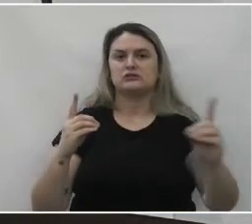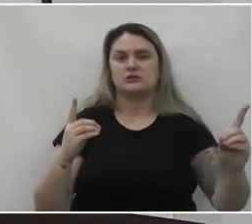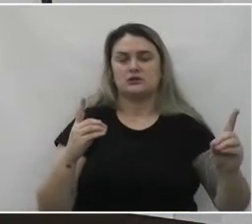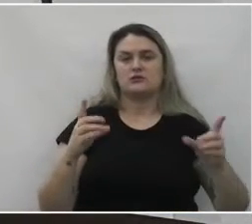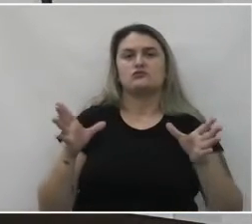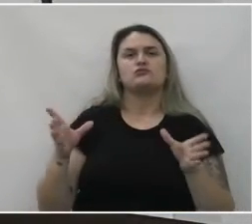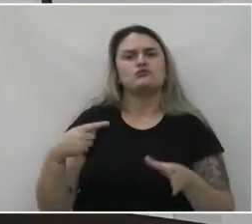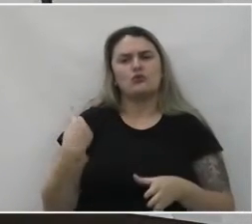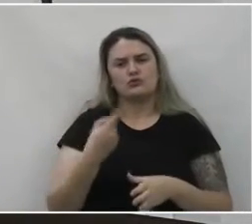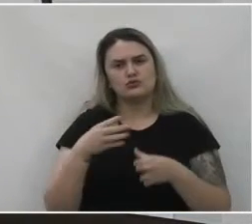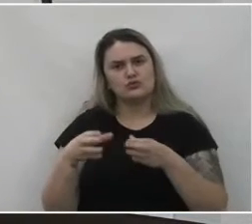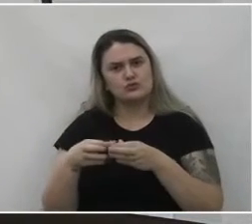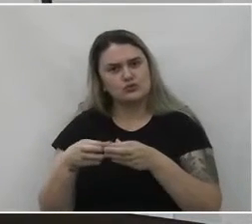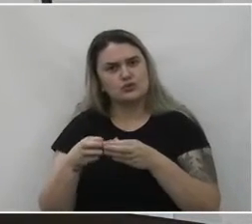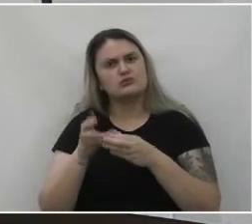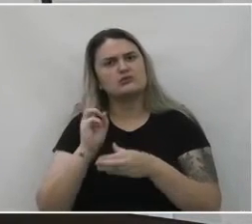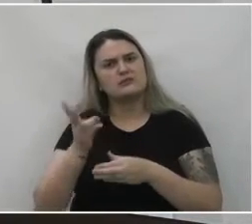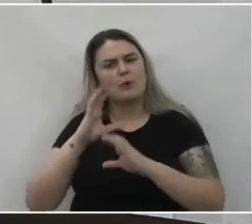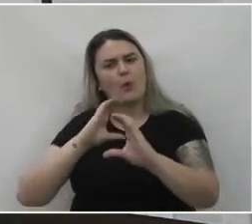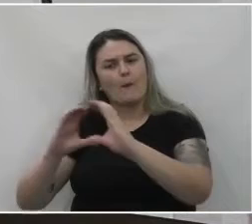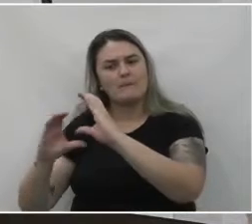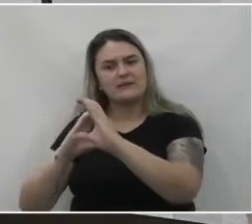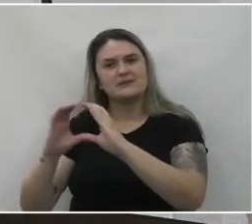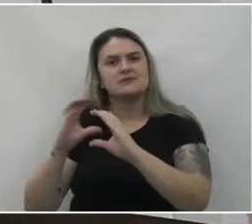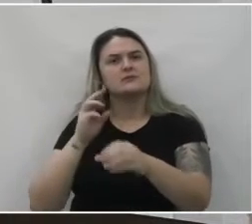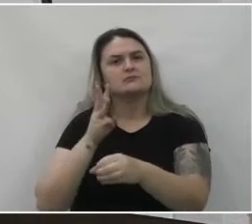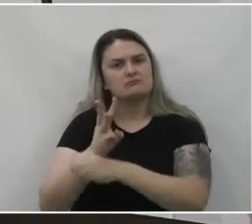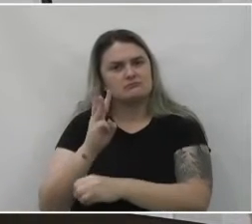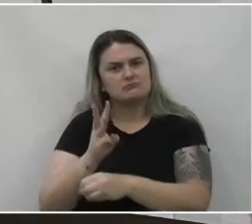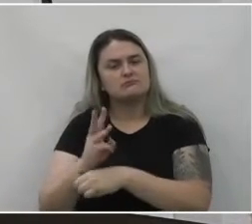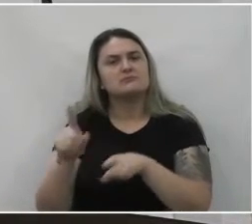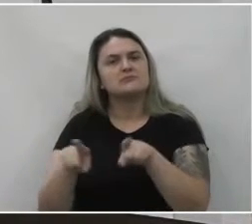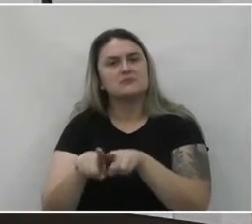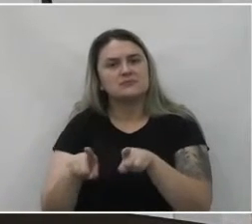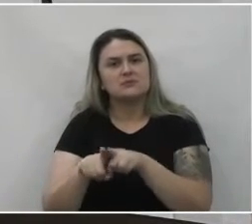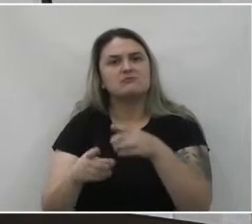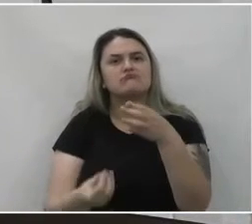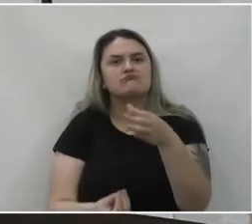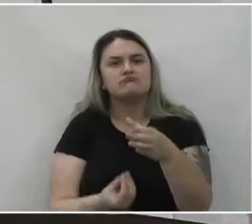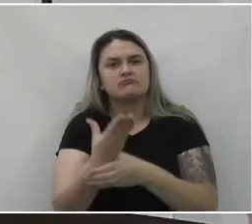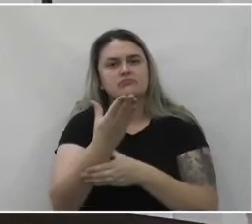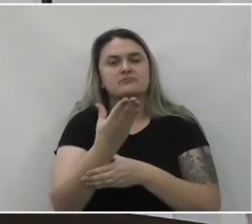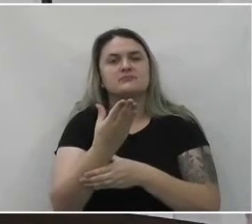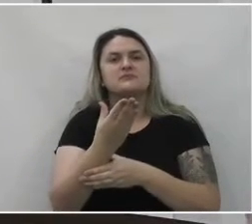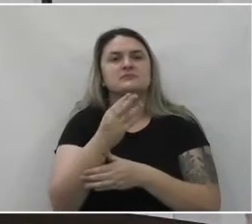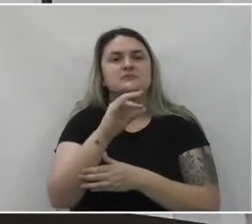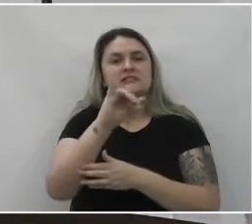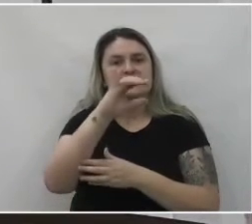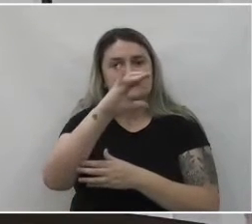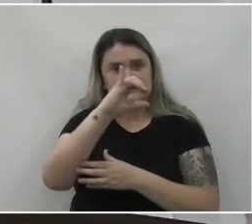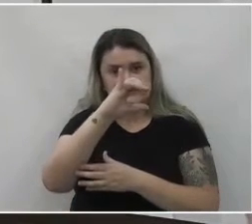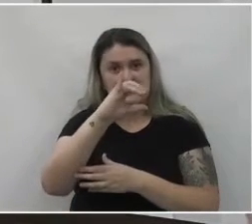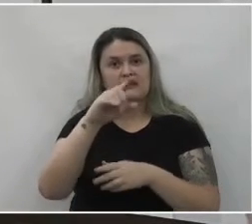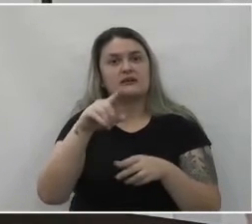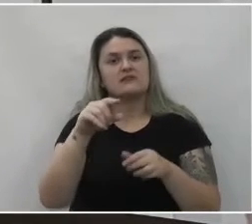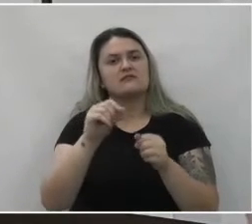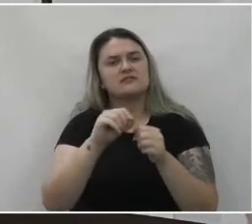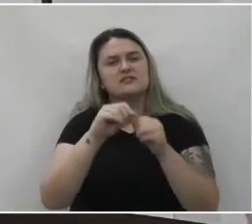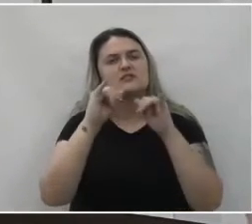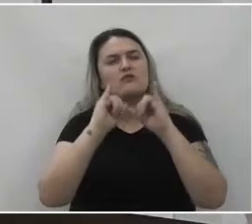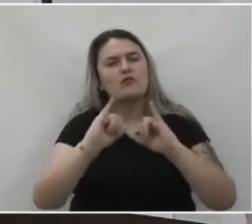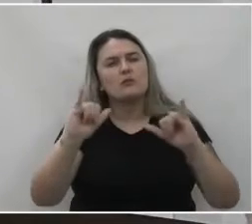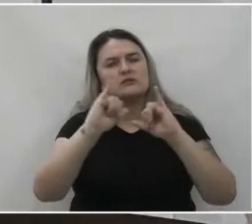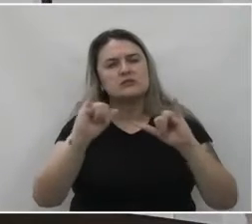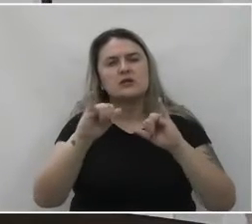próximo, através de comunicação via grupo WhatsApp e com a criação do Instagram para a divulgação das ações do nosso